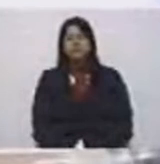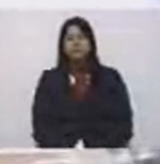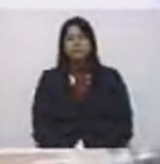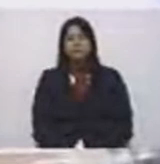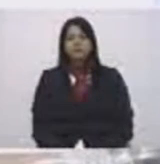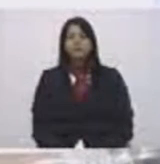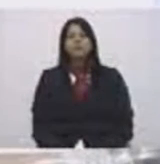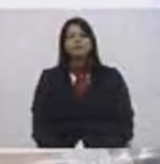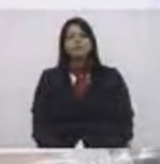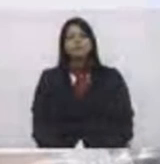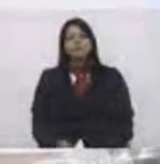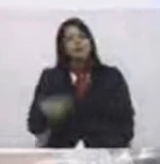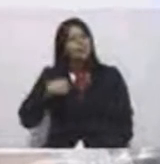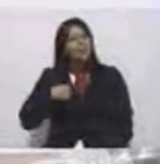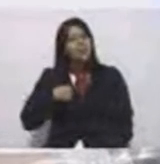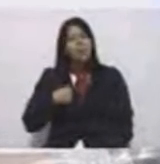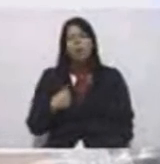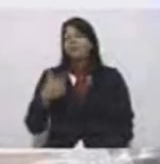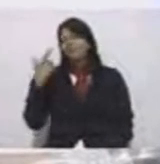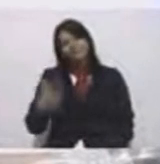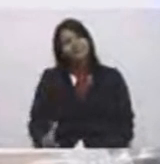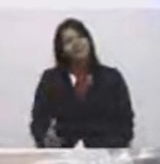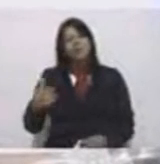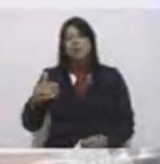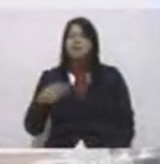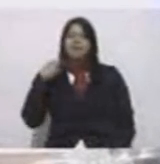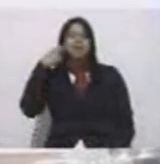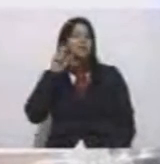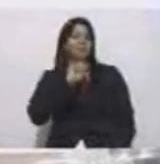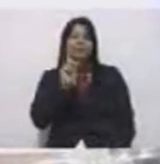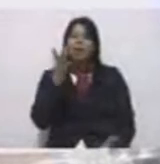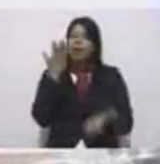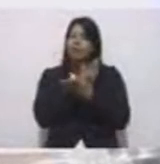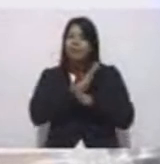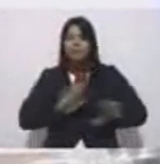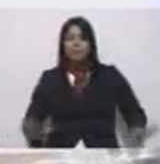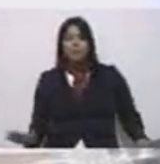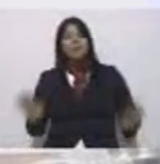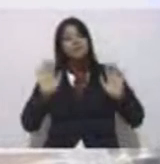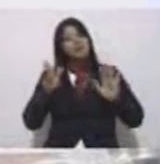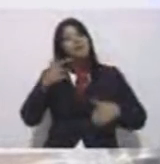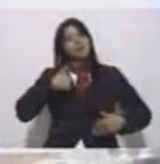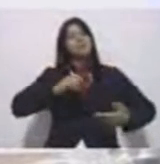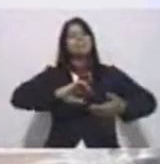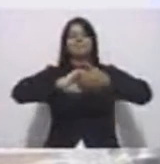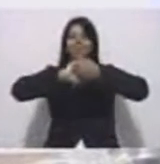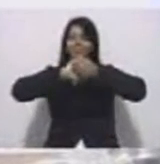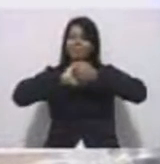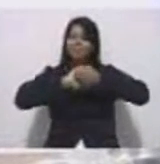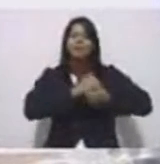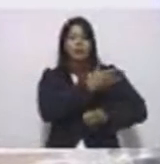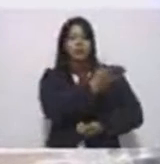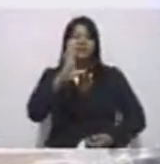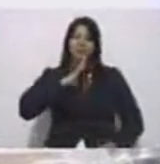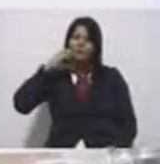Esse é o meu último mandato. Eu não poderia, evidentemente, deixar de cumprimentar os vereadores reeleitos